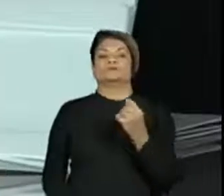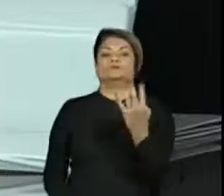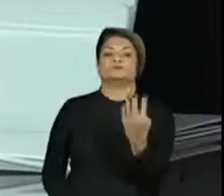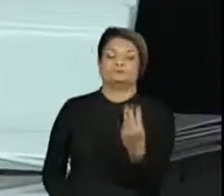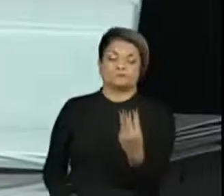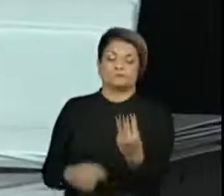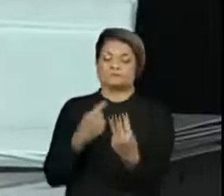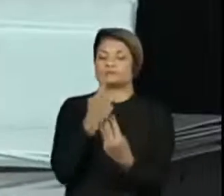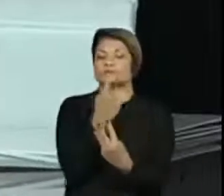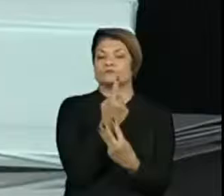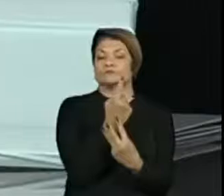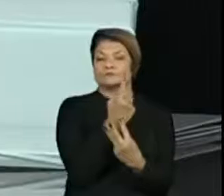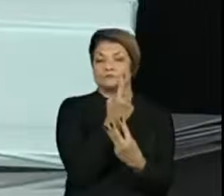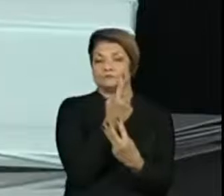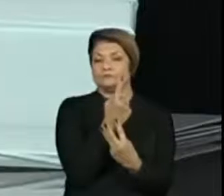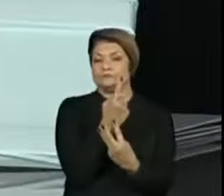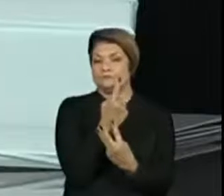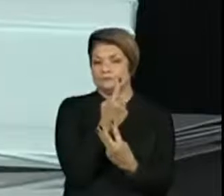Uma unidade...